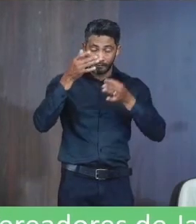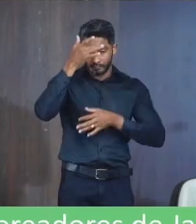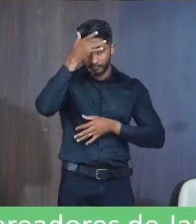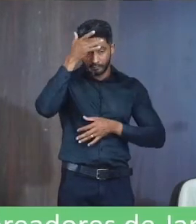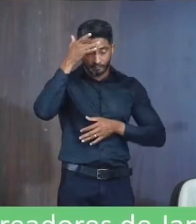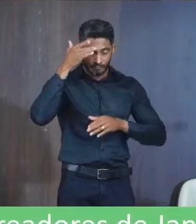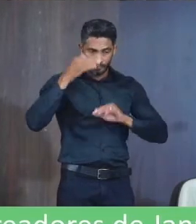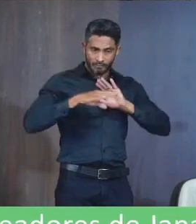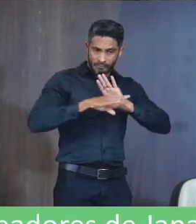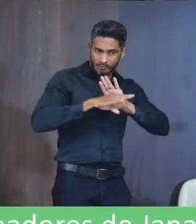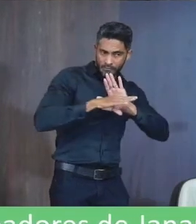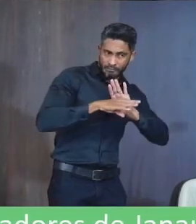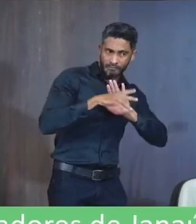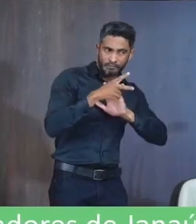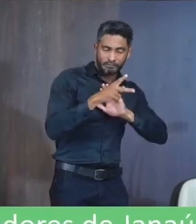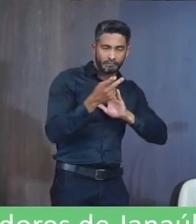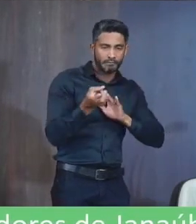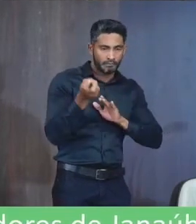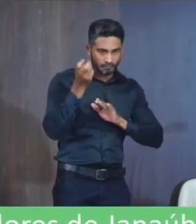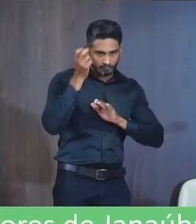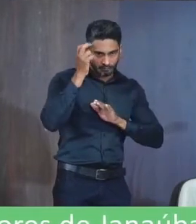Investisse mais Na cultura